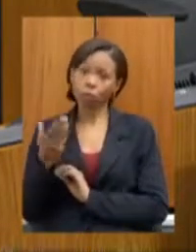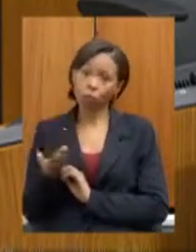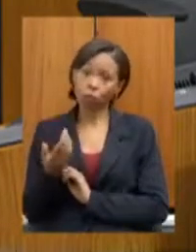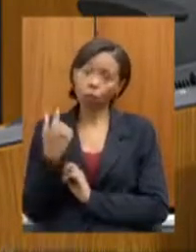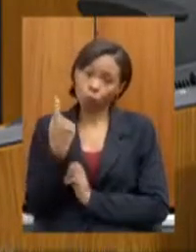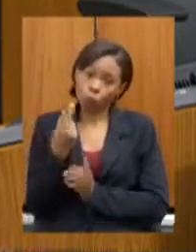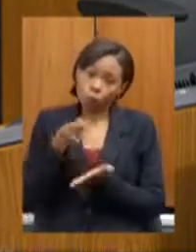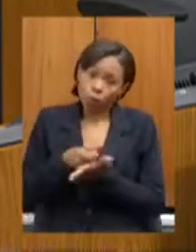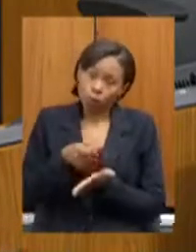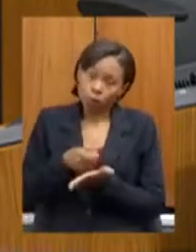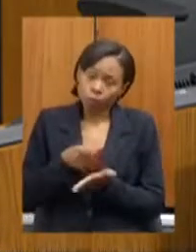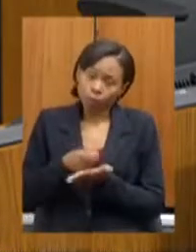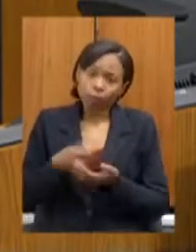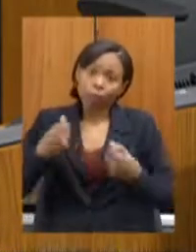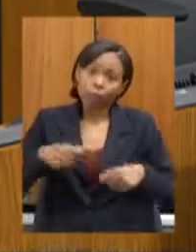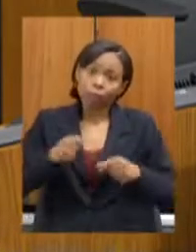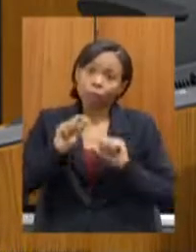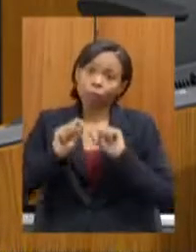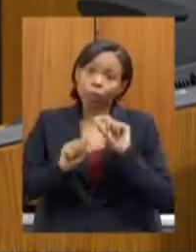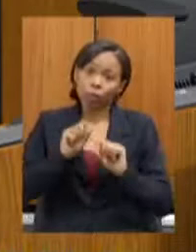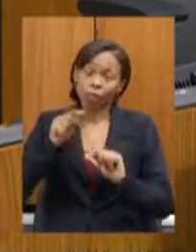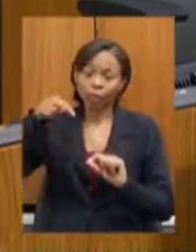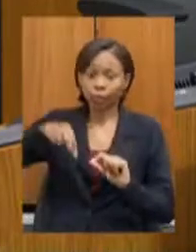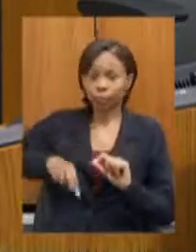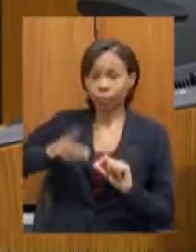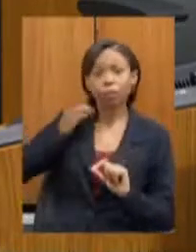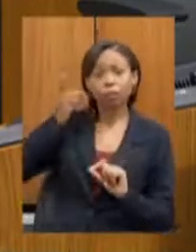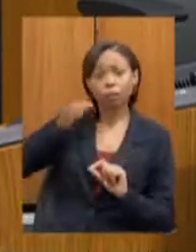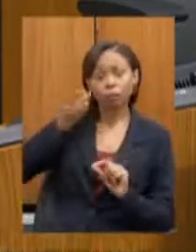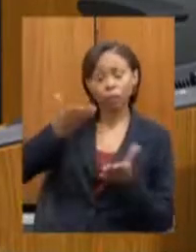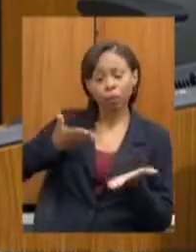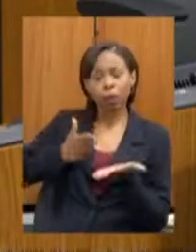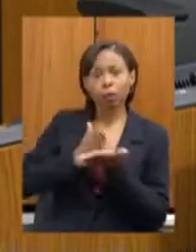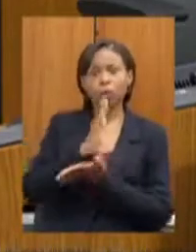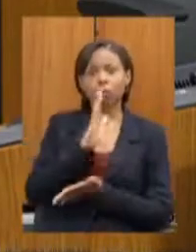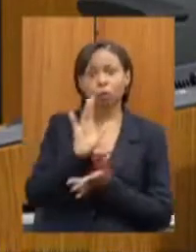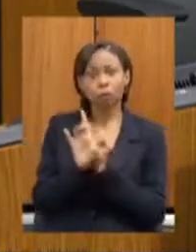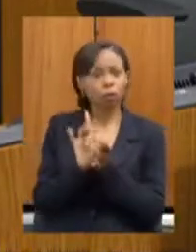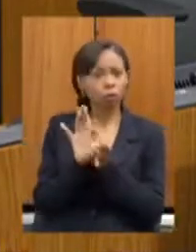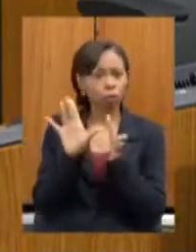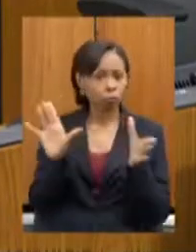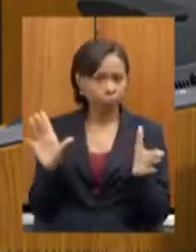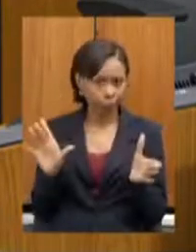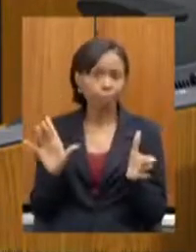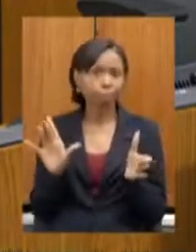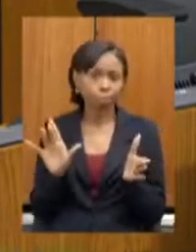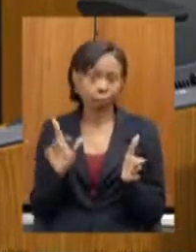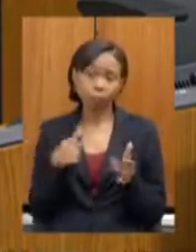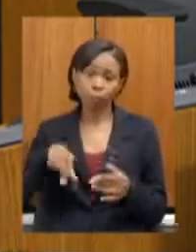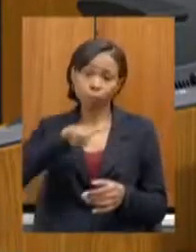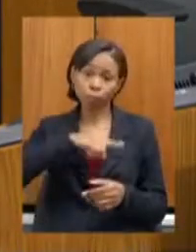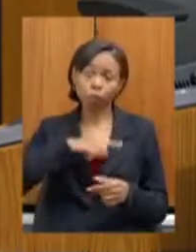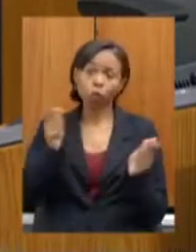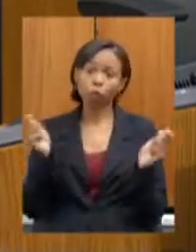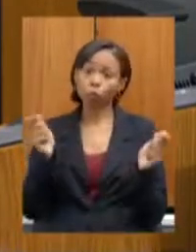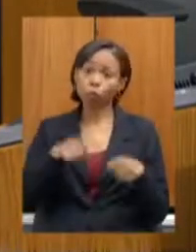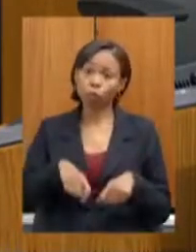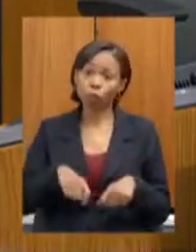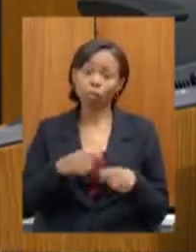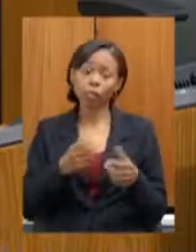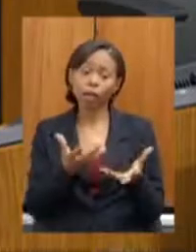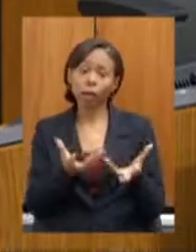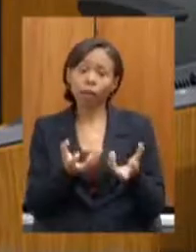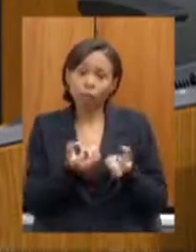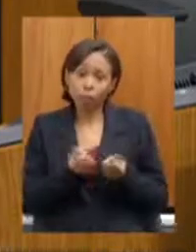a aprovação da Casa Legislativa Estadual para que possamos receber essas rodovias.